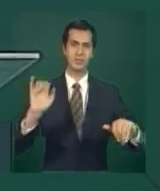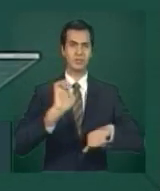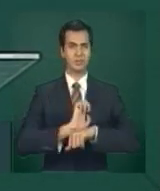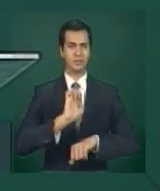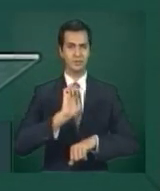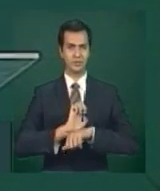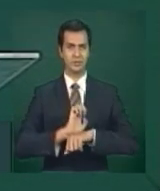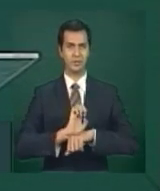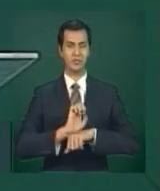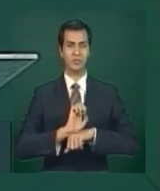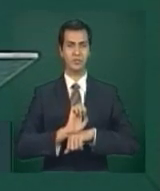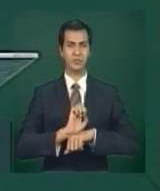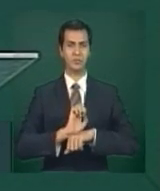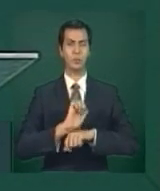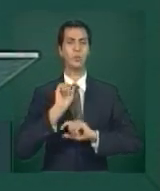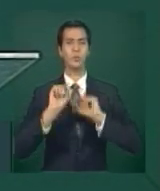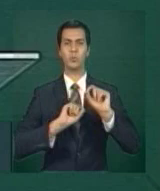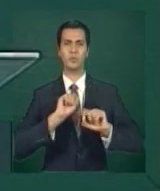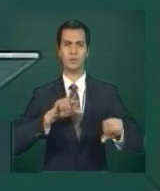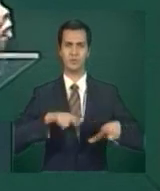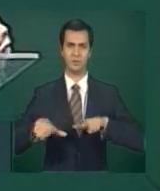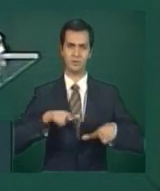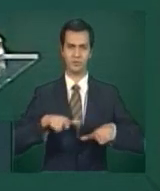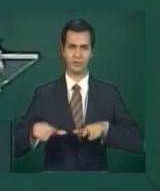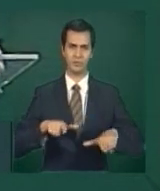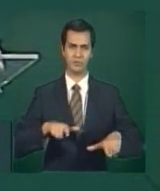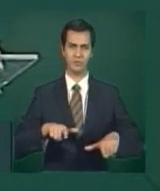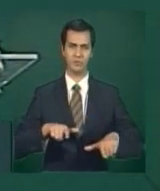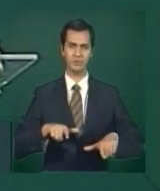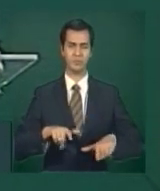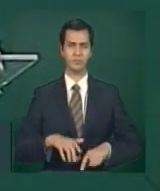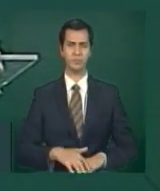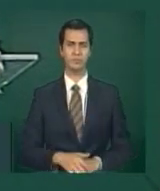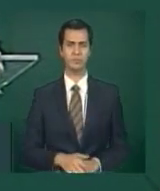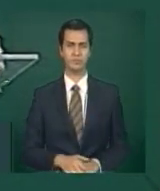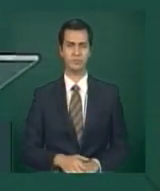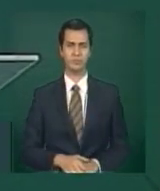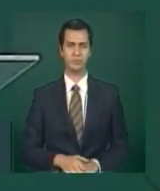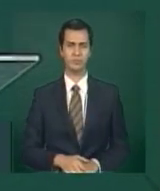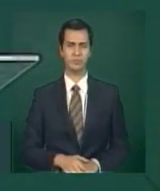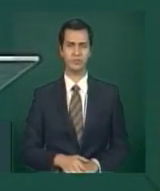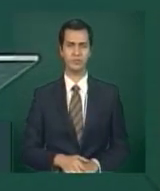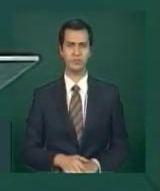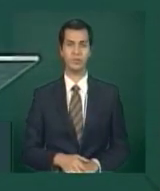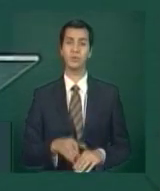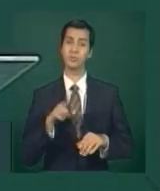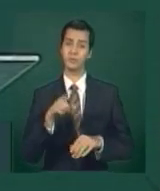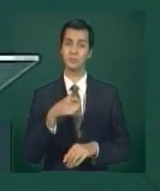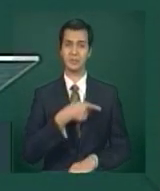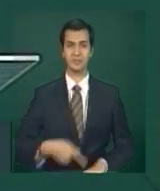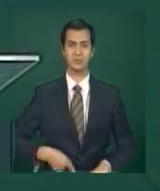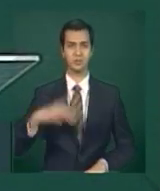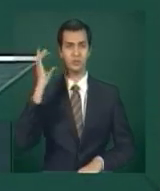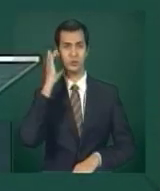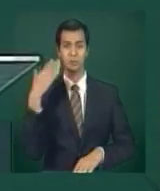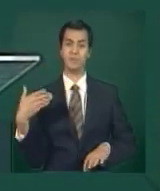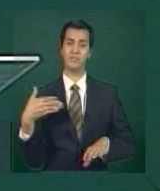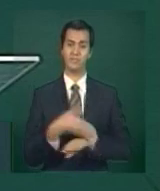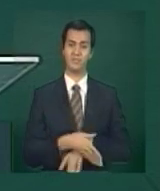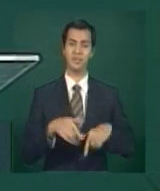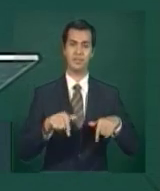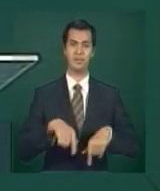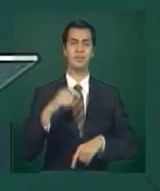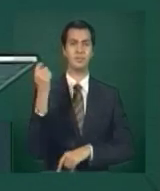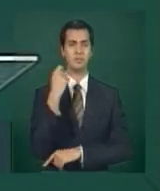responde e afirma a partir das demandas do próprio Estado. Venha, independentemente, de